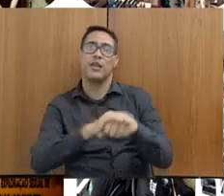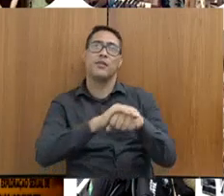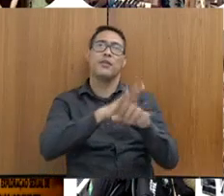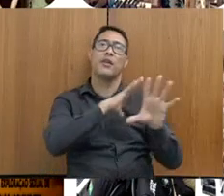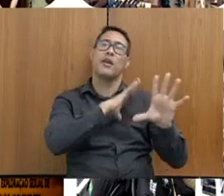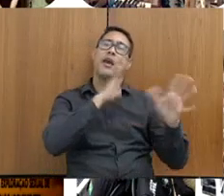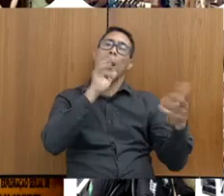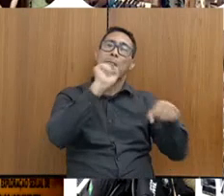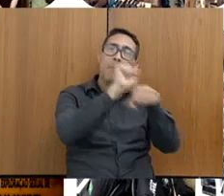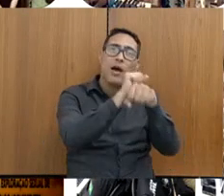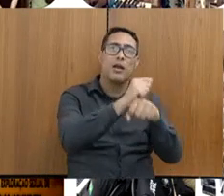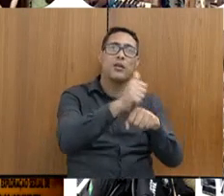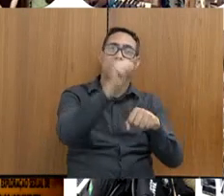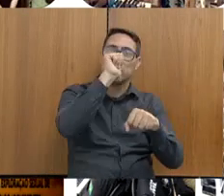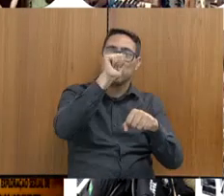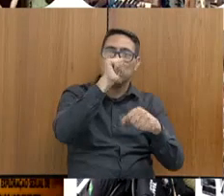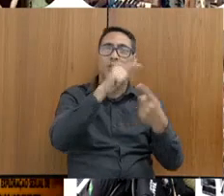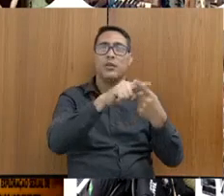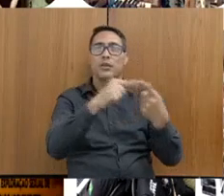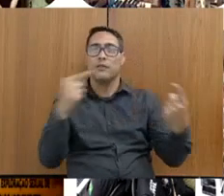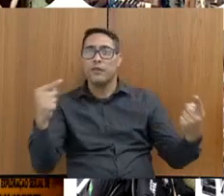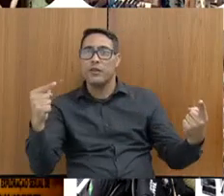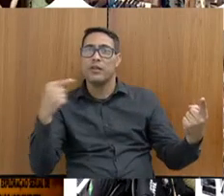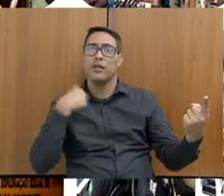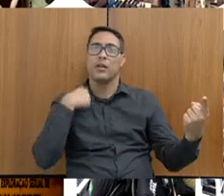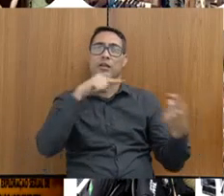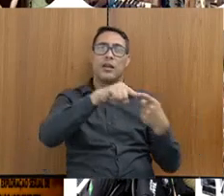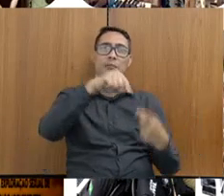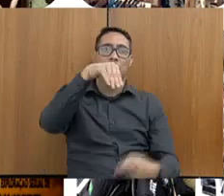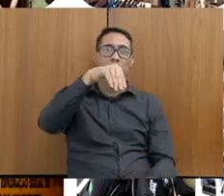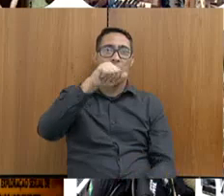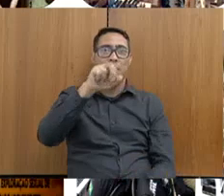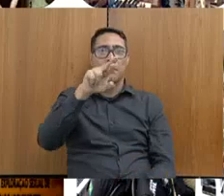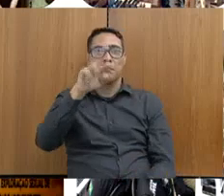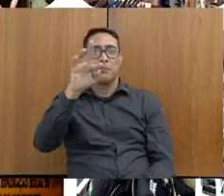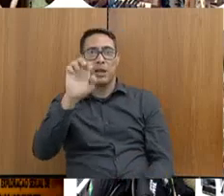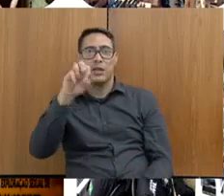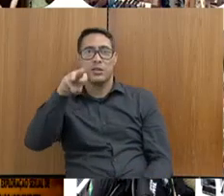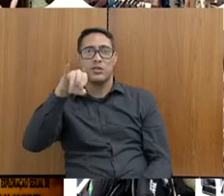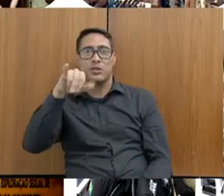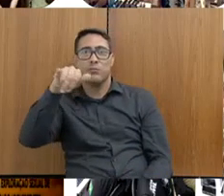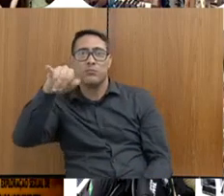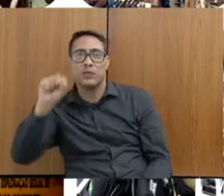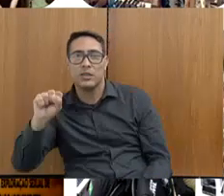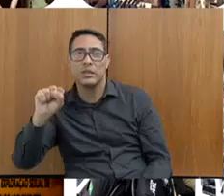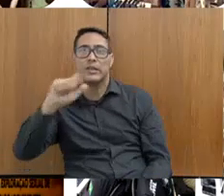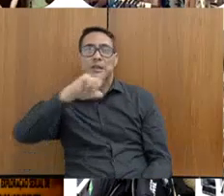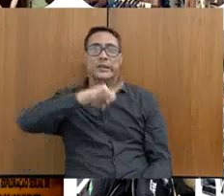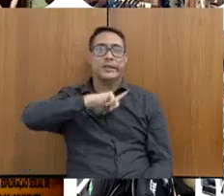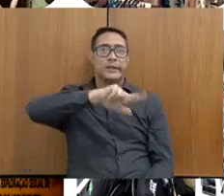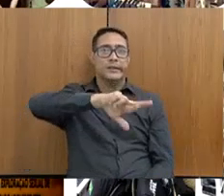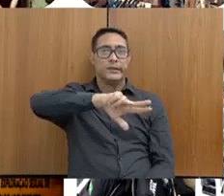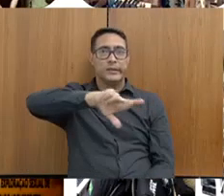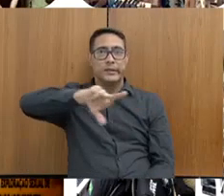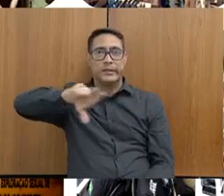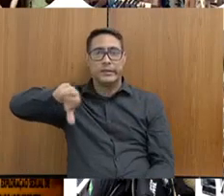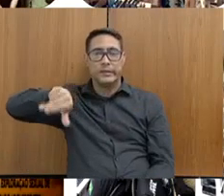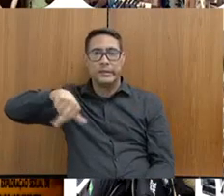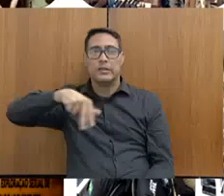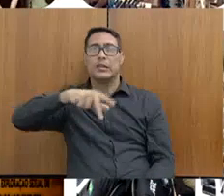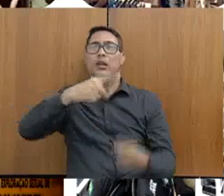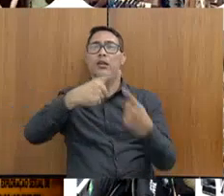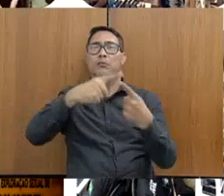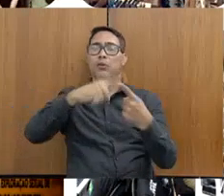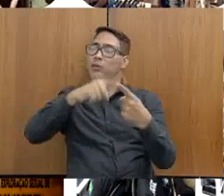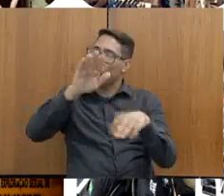ações no Maio Amarelo, Mar de Minas é uma operação muito interessante, porque houve também a participação da Marinha. Só na